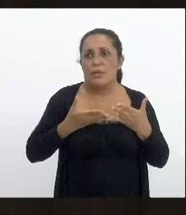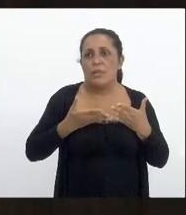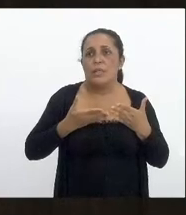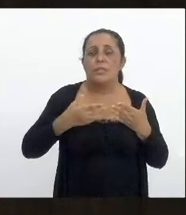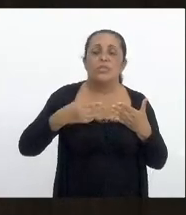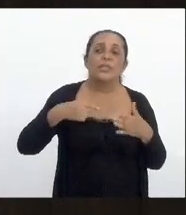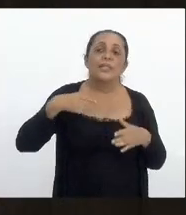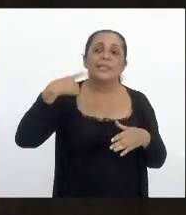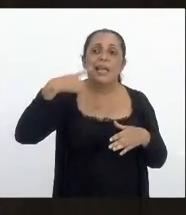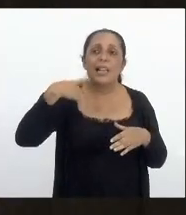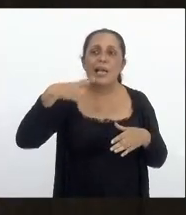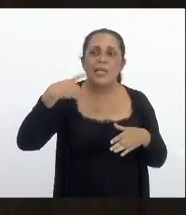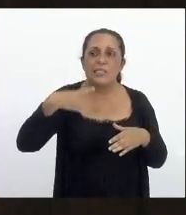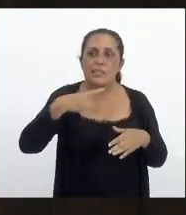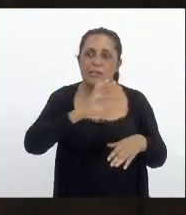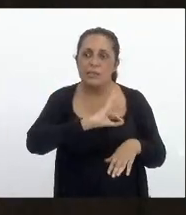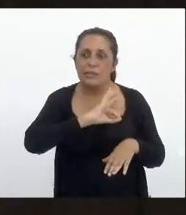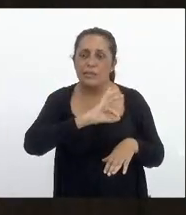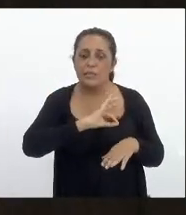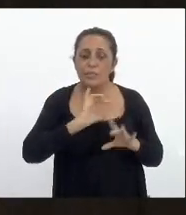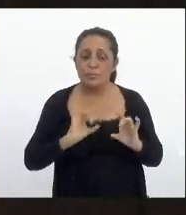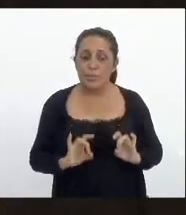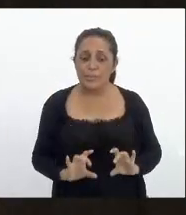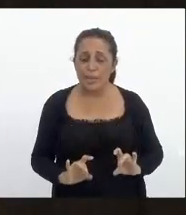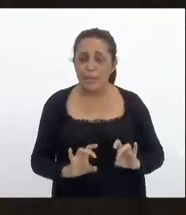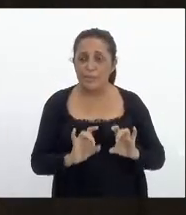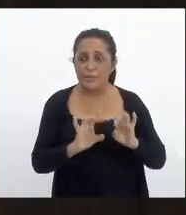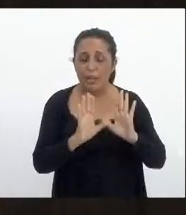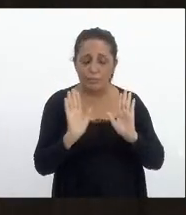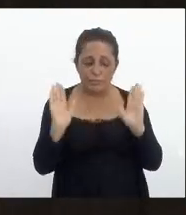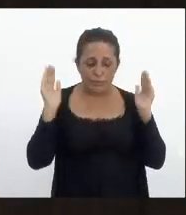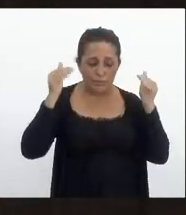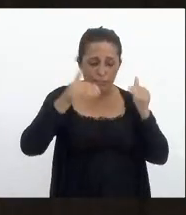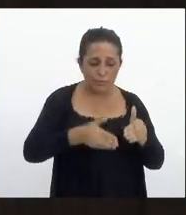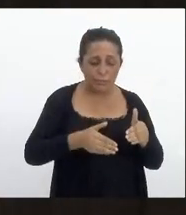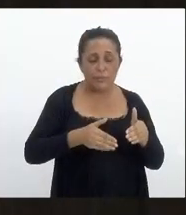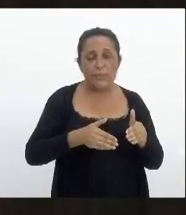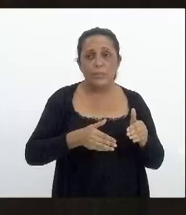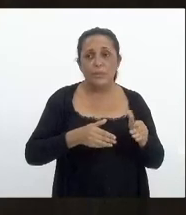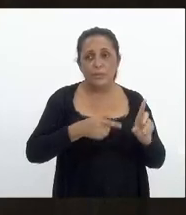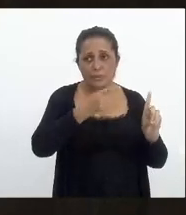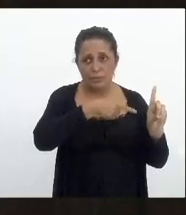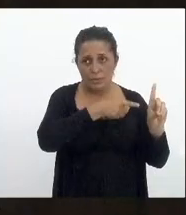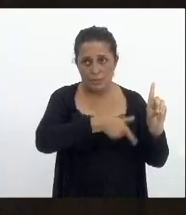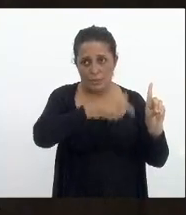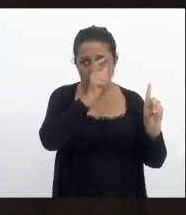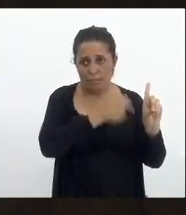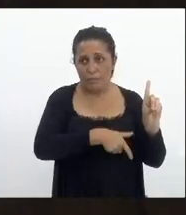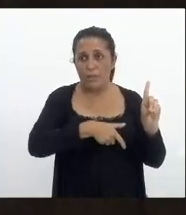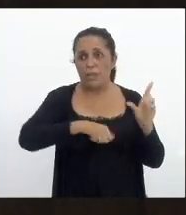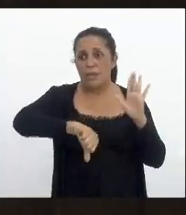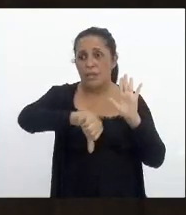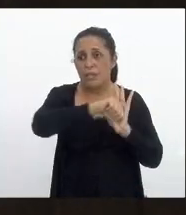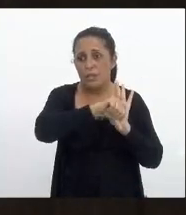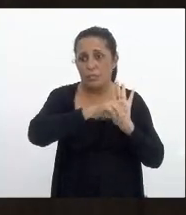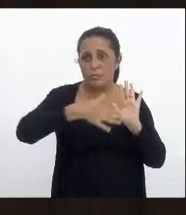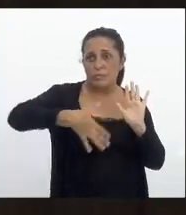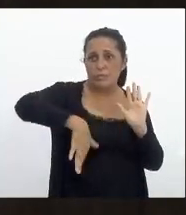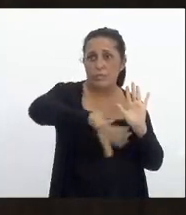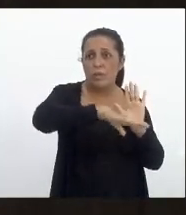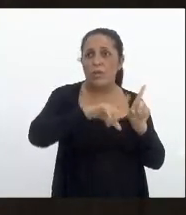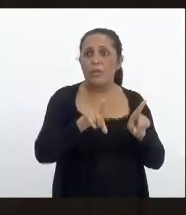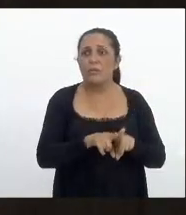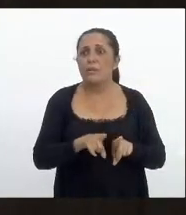dados de crianças e adolescentes vítimas de crimes vítimas desses crimes em geral e também